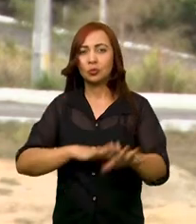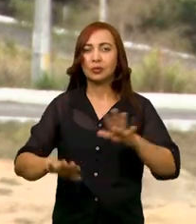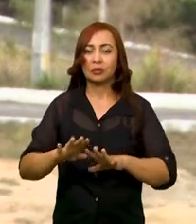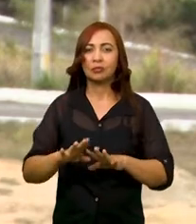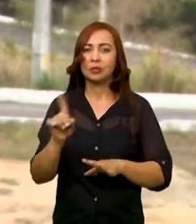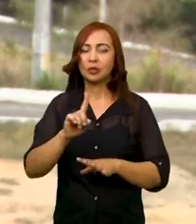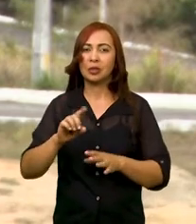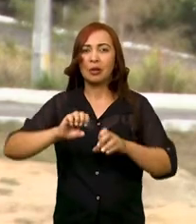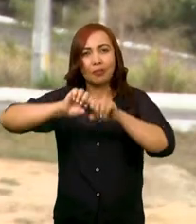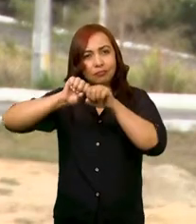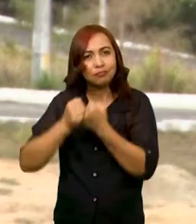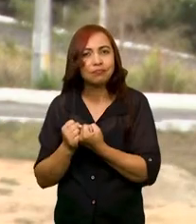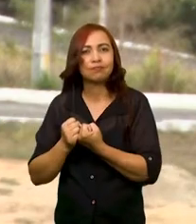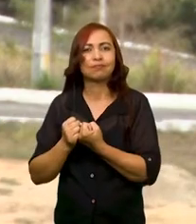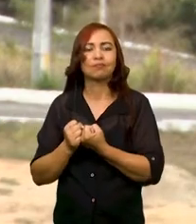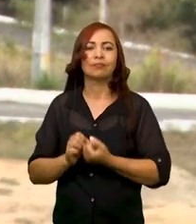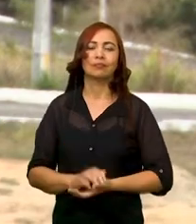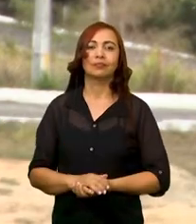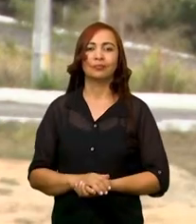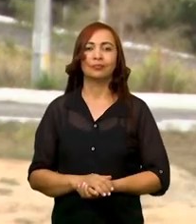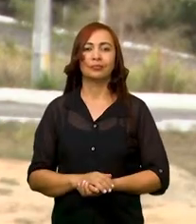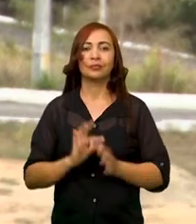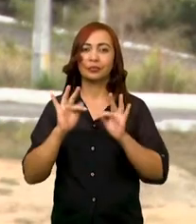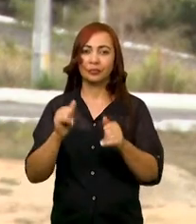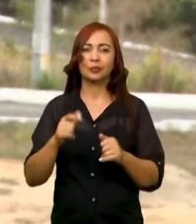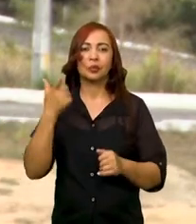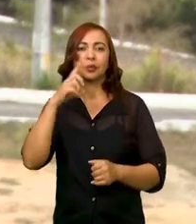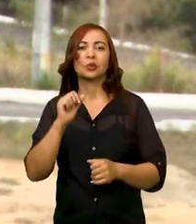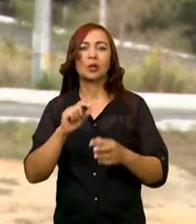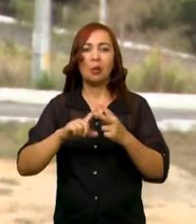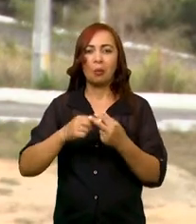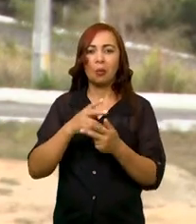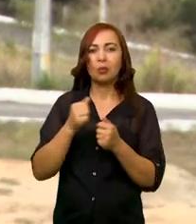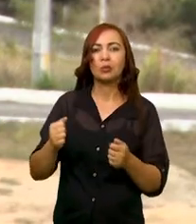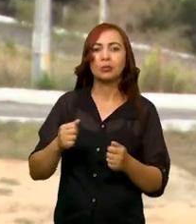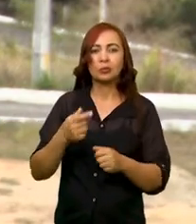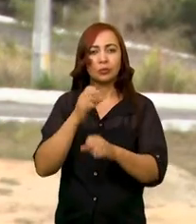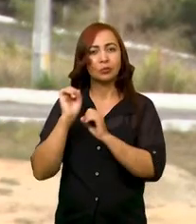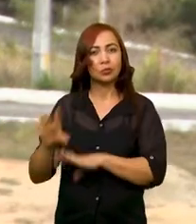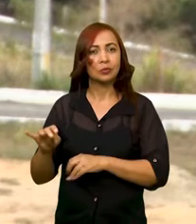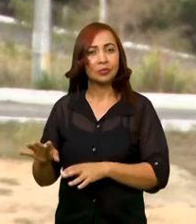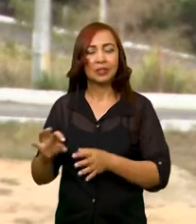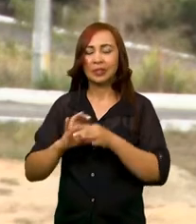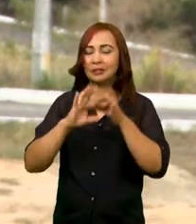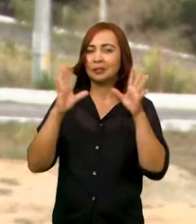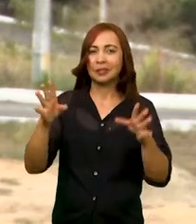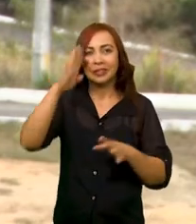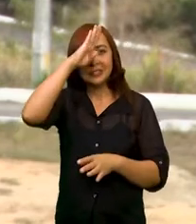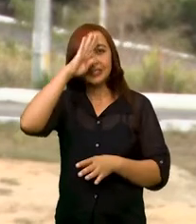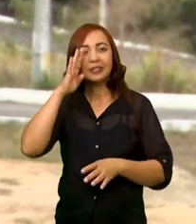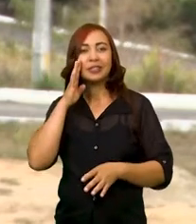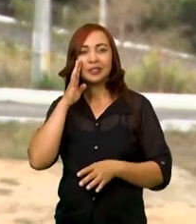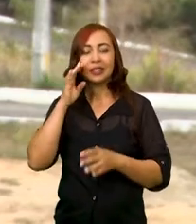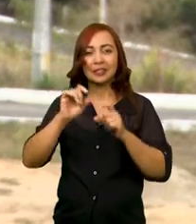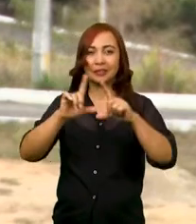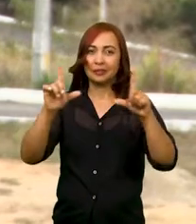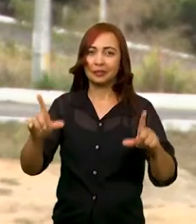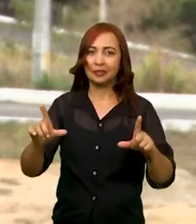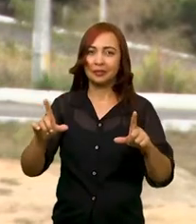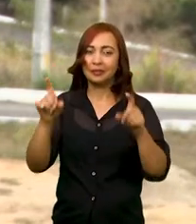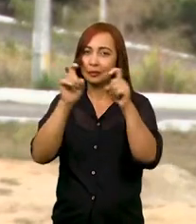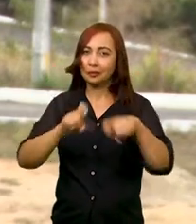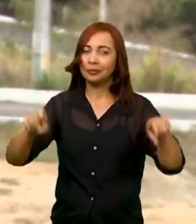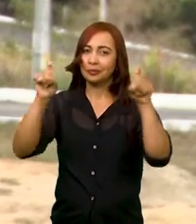guia, ele é uma colaboração para que qualquer professor que queira usar esse material na escola